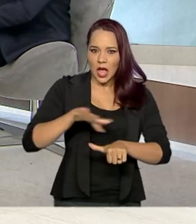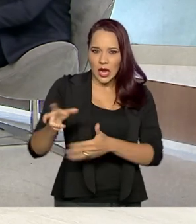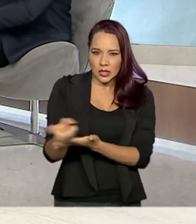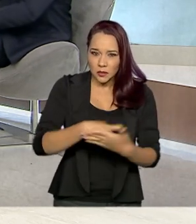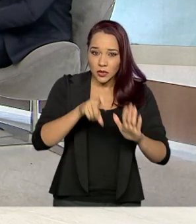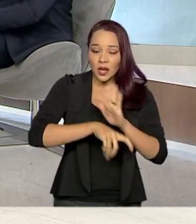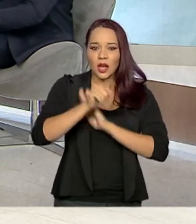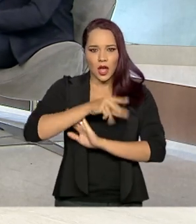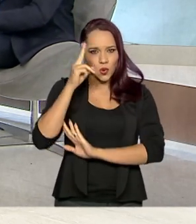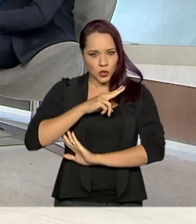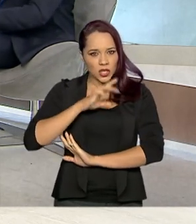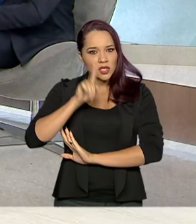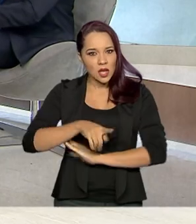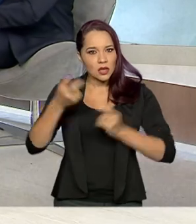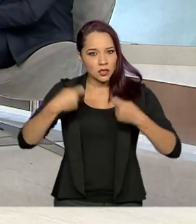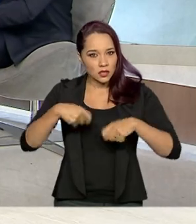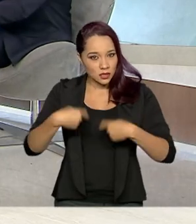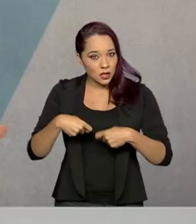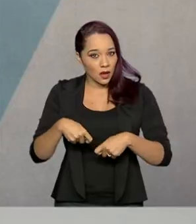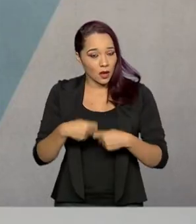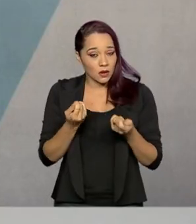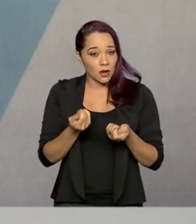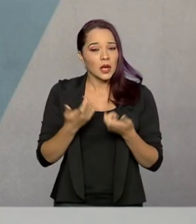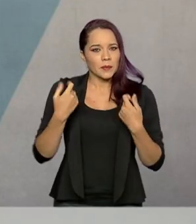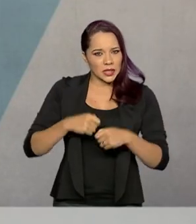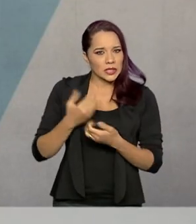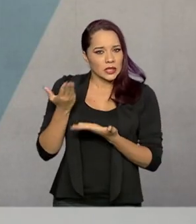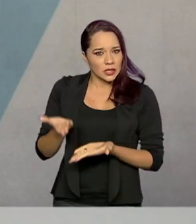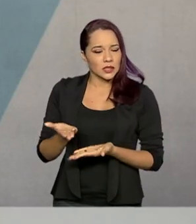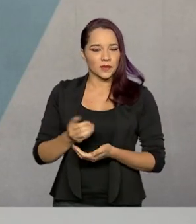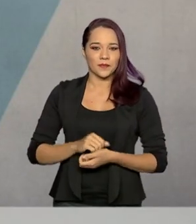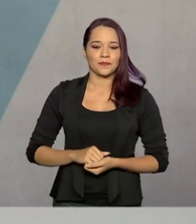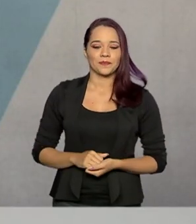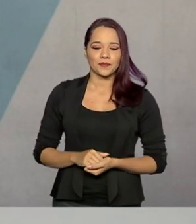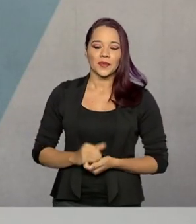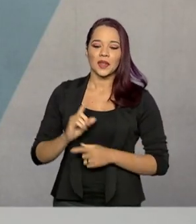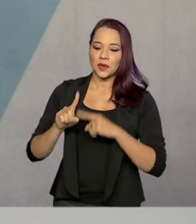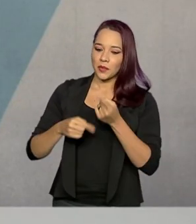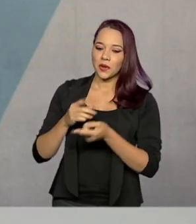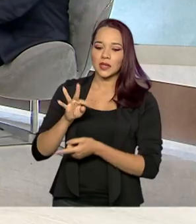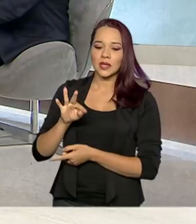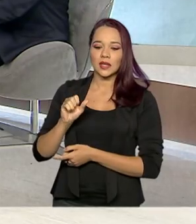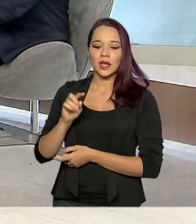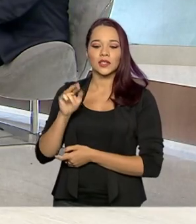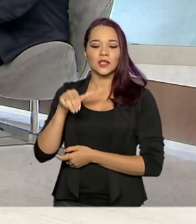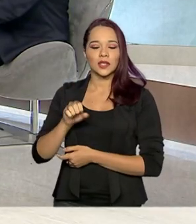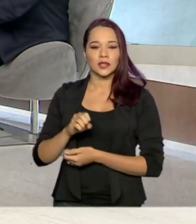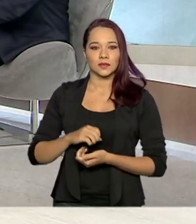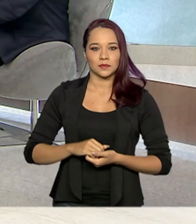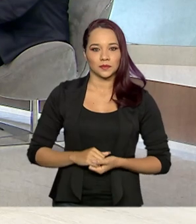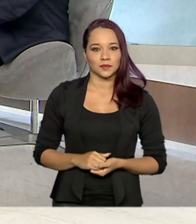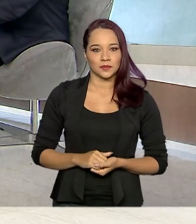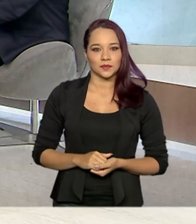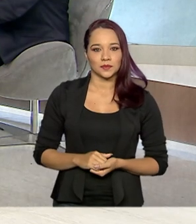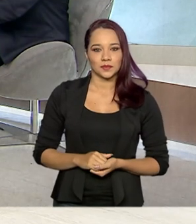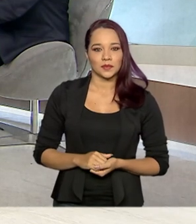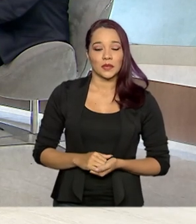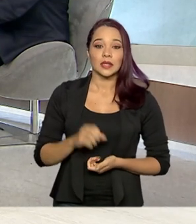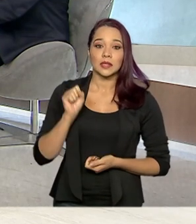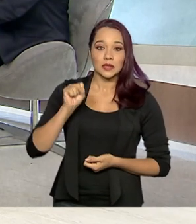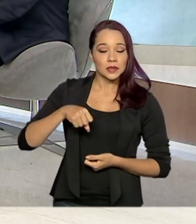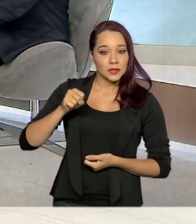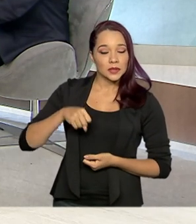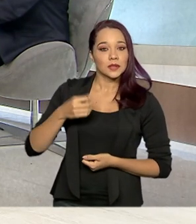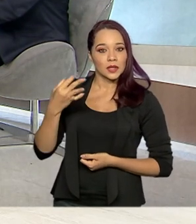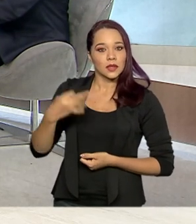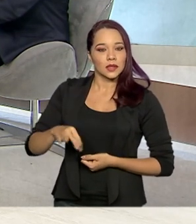urgente, é necessário esse assunto, é necessário tomar essa atitude? Renato, com você, depois a Tatiane. Olá, Catiuci, sem sombra